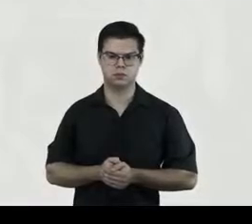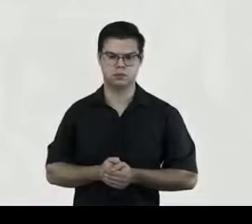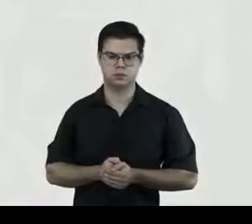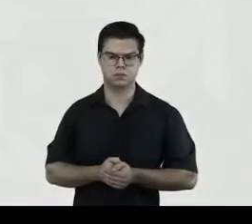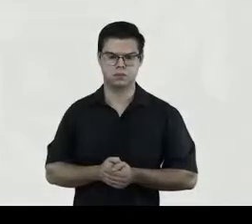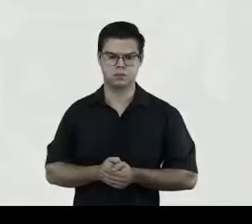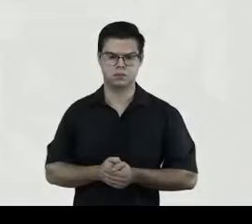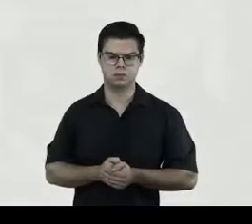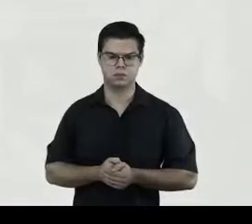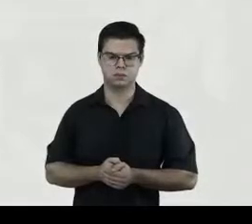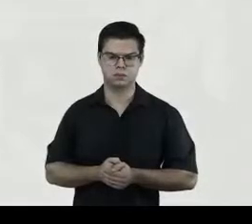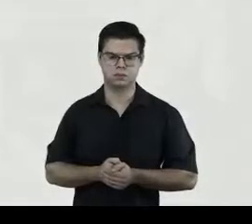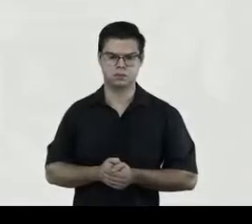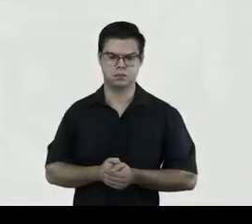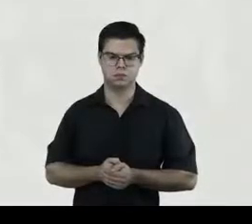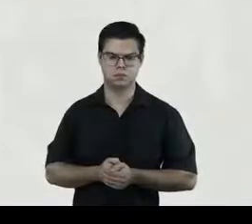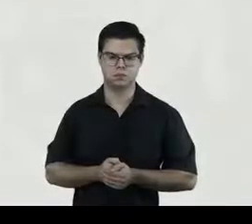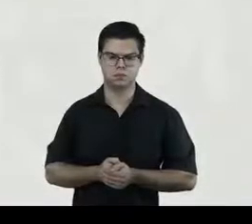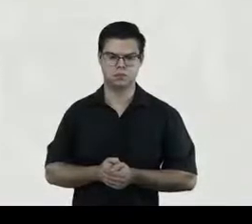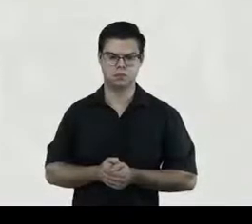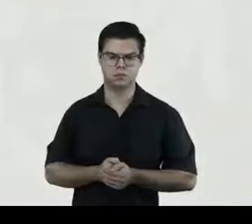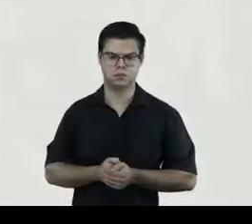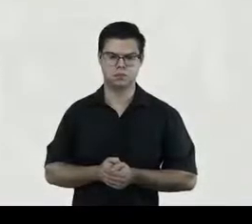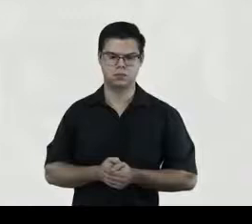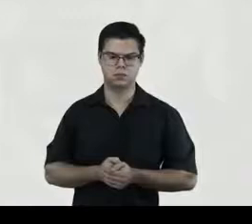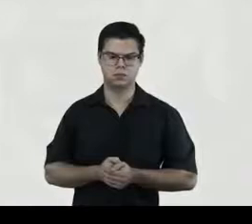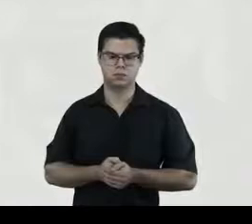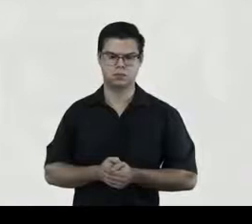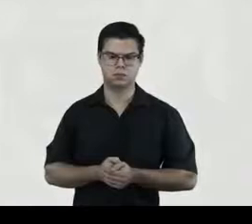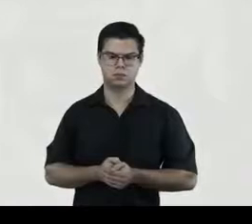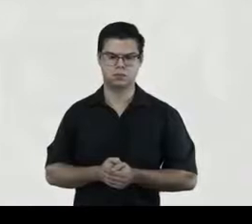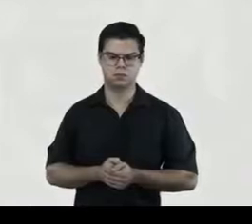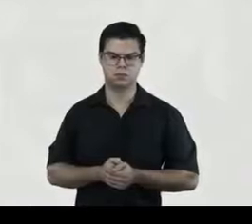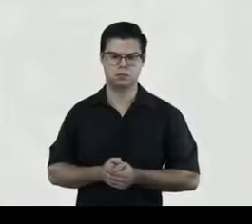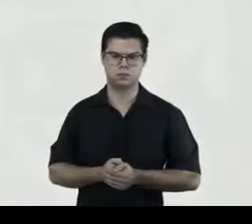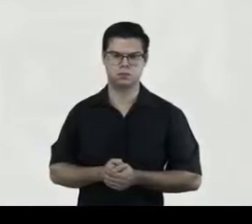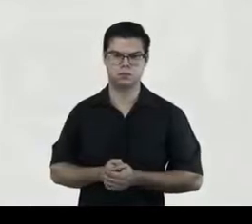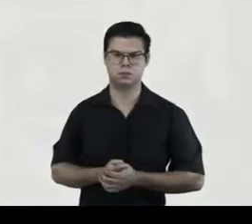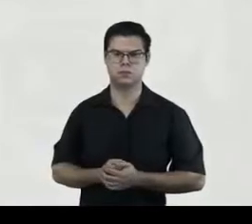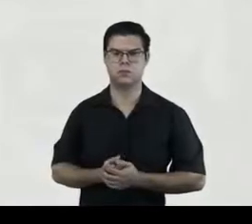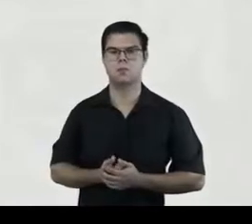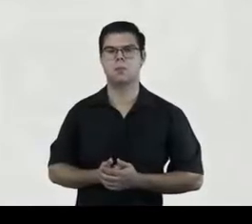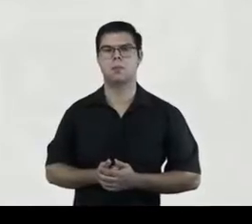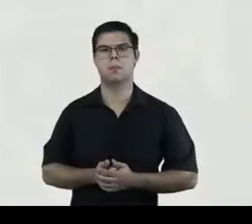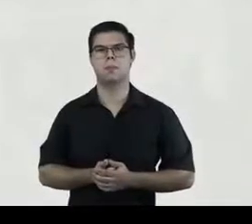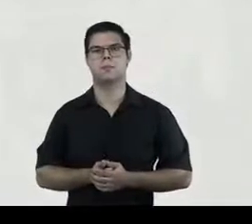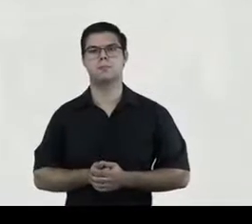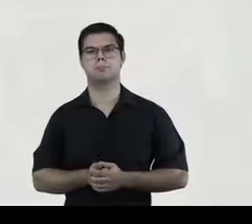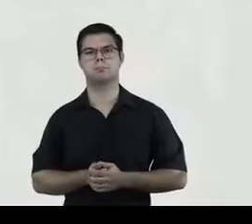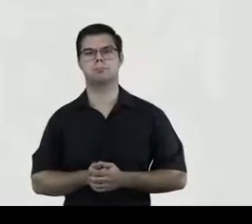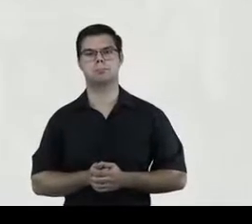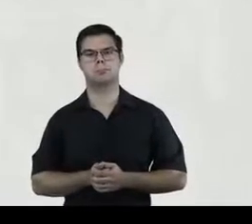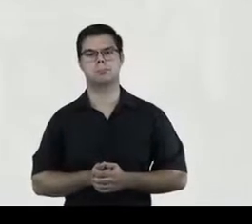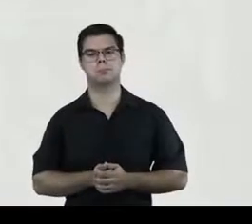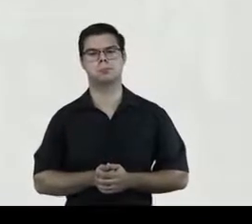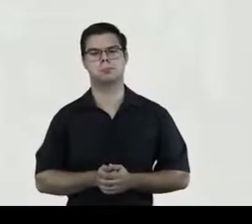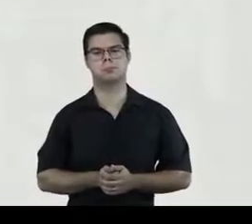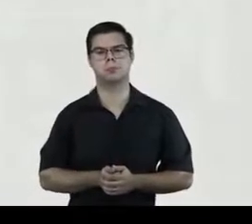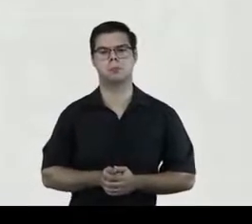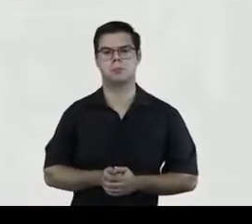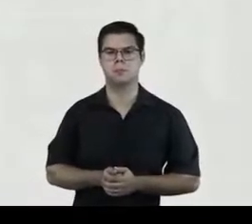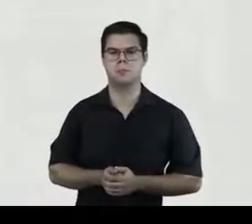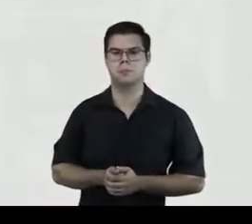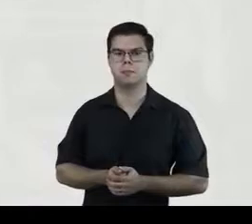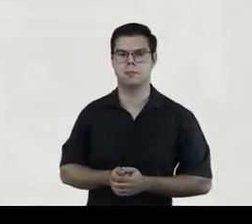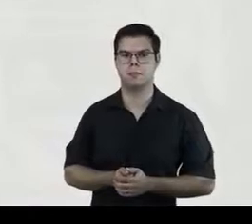voire, parfois, em reimprimando de pages manquantes. Eu gostaria de fazer a partir do